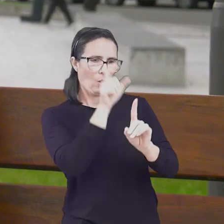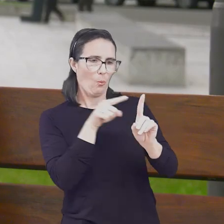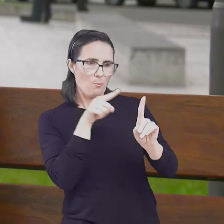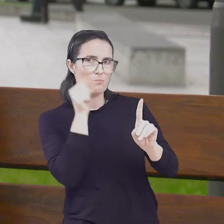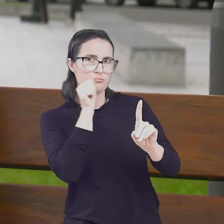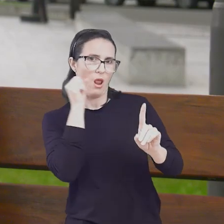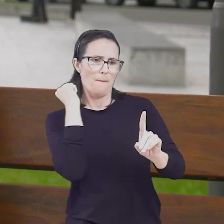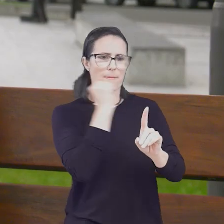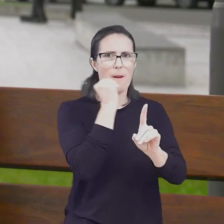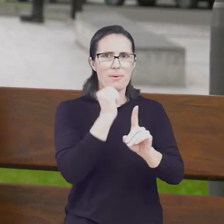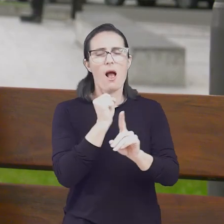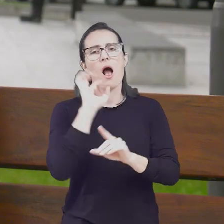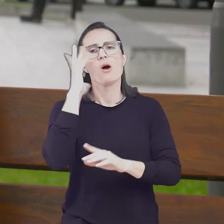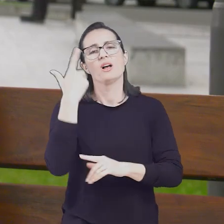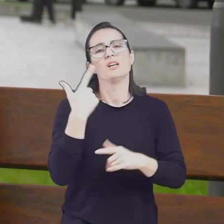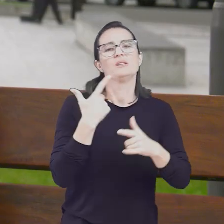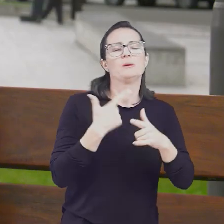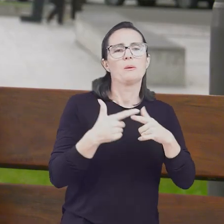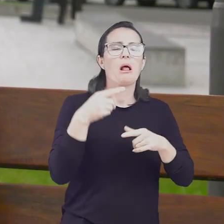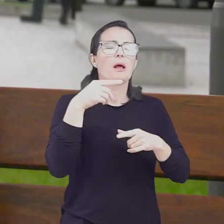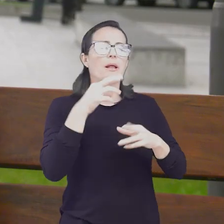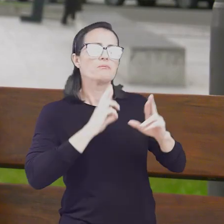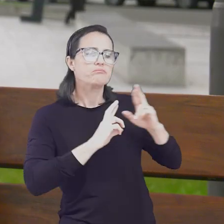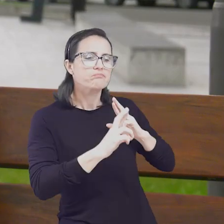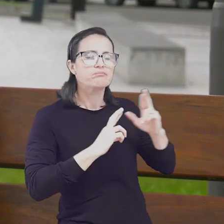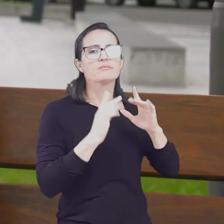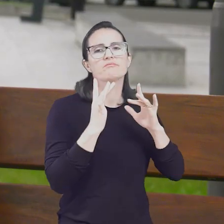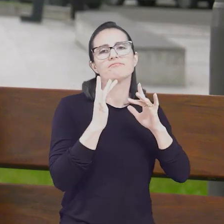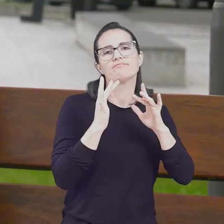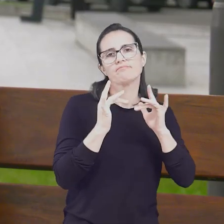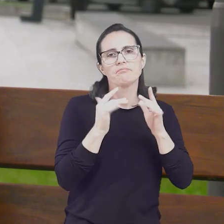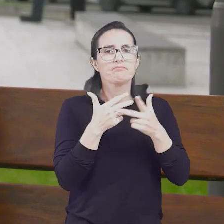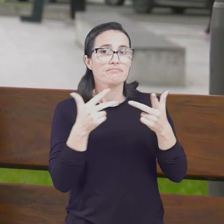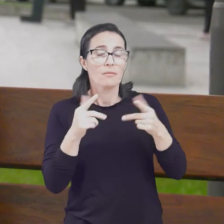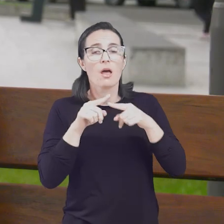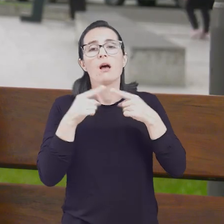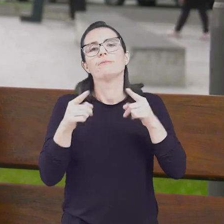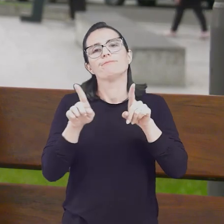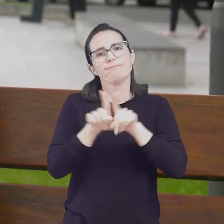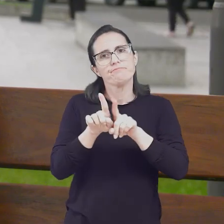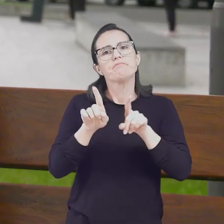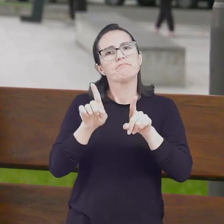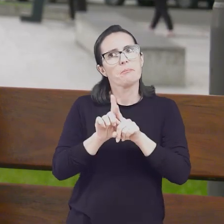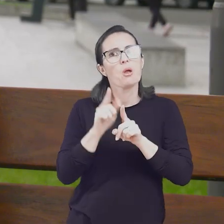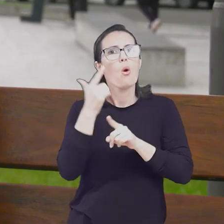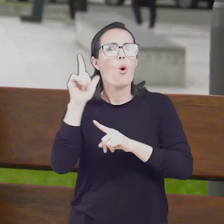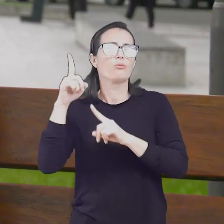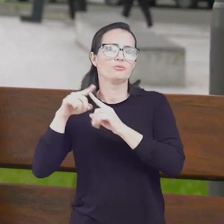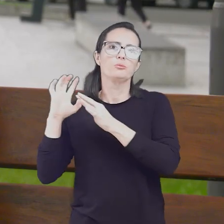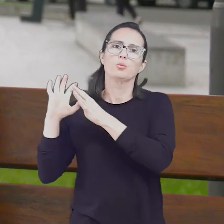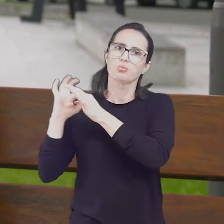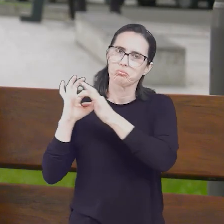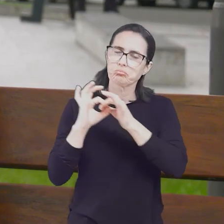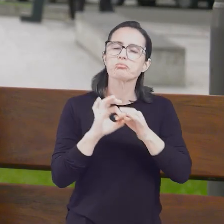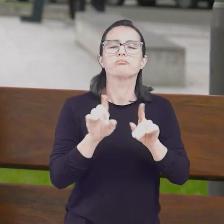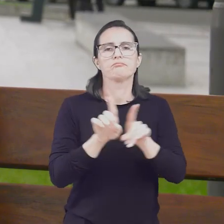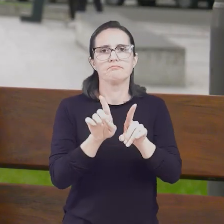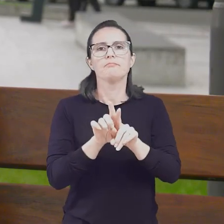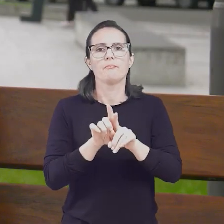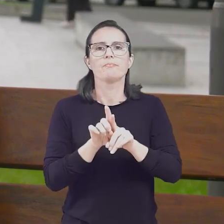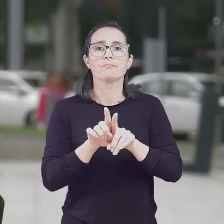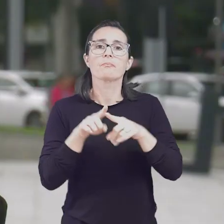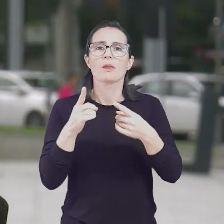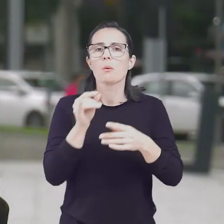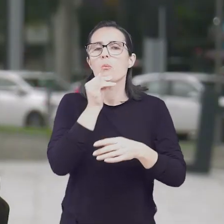feminicídio frequentemente ocorre dentro de relações afetivas, mas a lei também prevê sua ocorrência fora do contexto